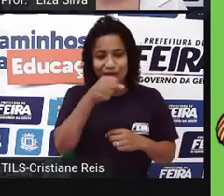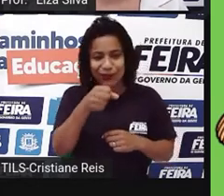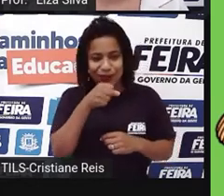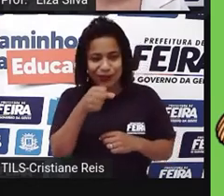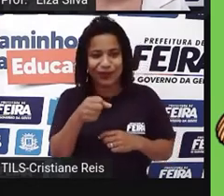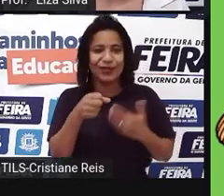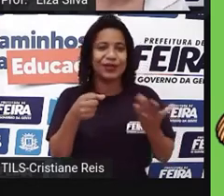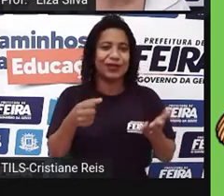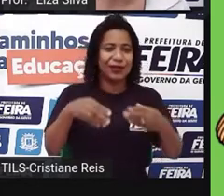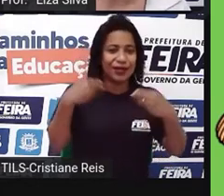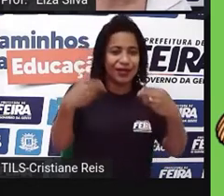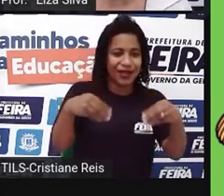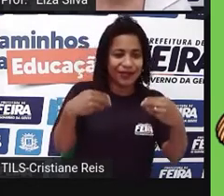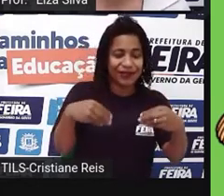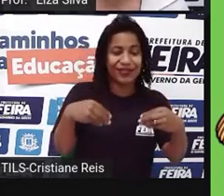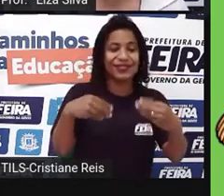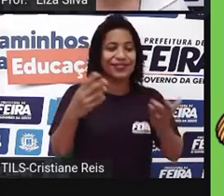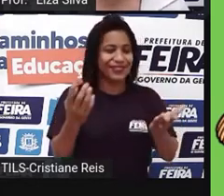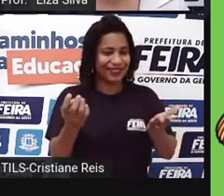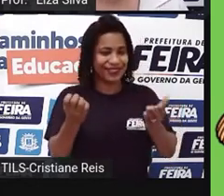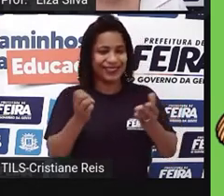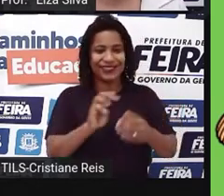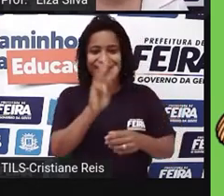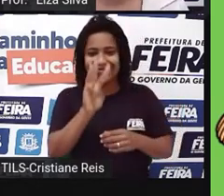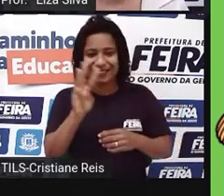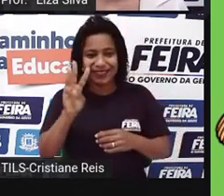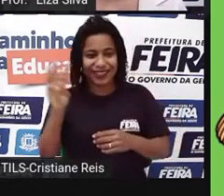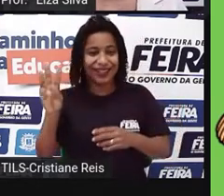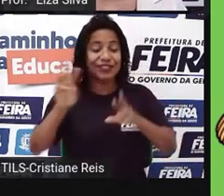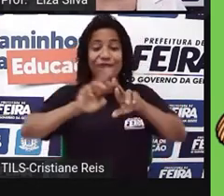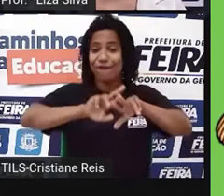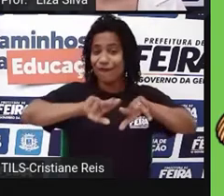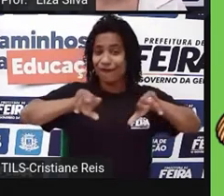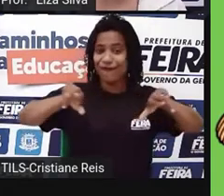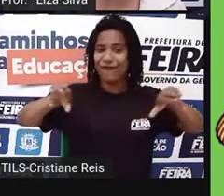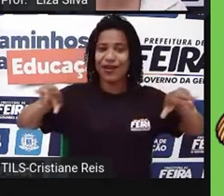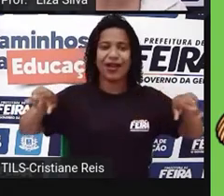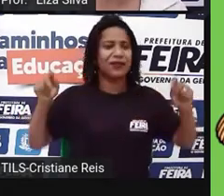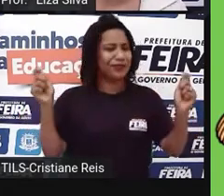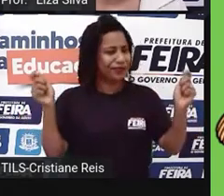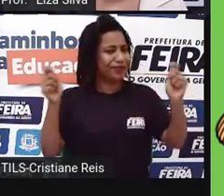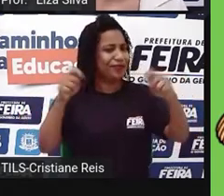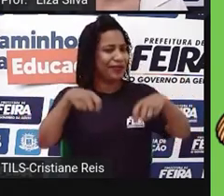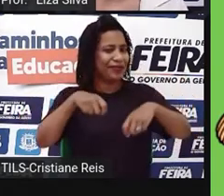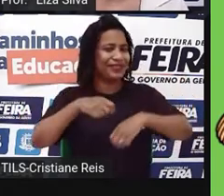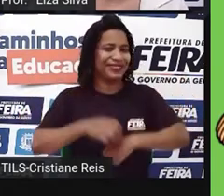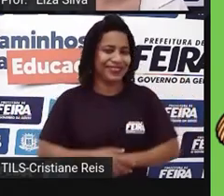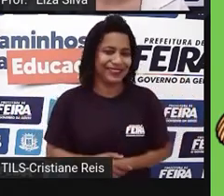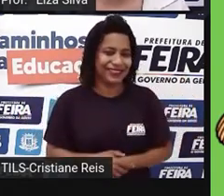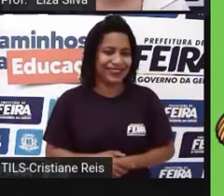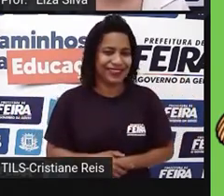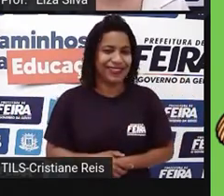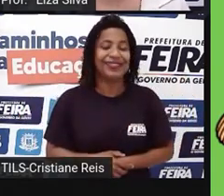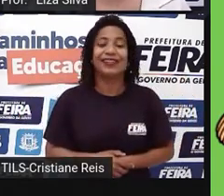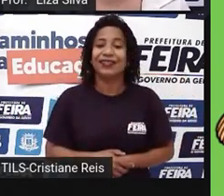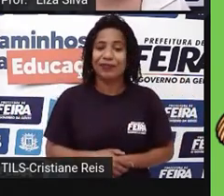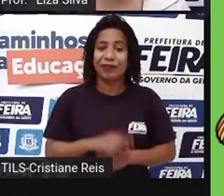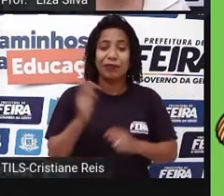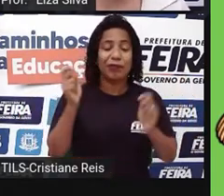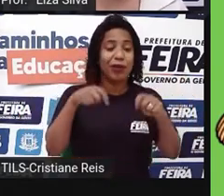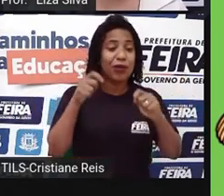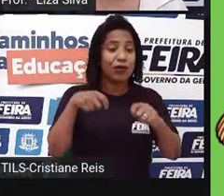impressas em sites, em revistas, enfim. Há uma variedade de suportes que